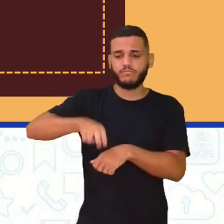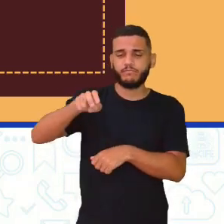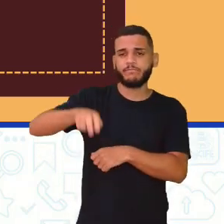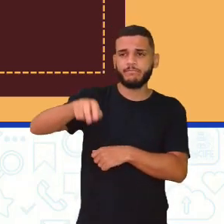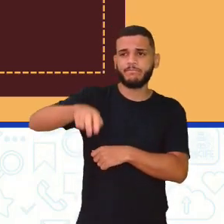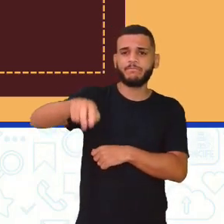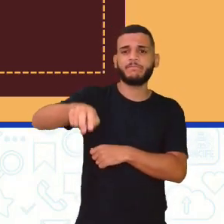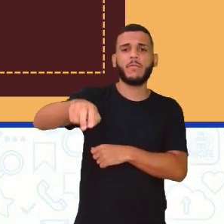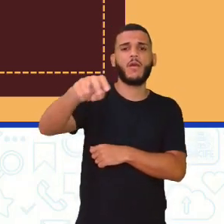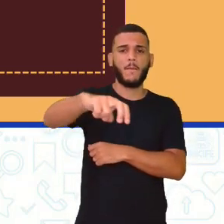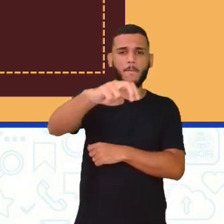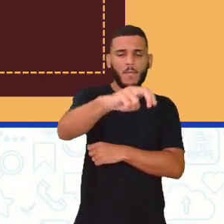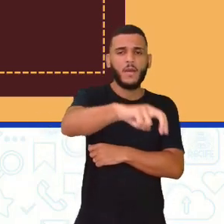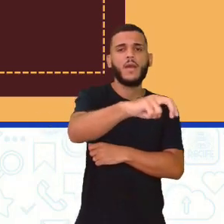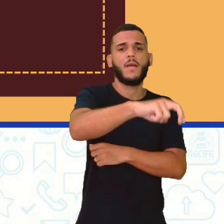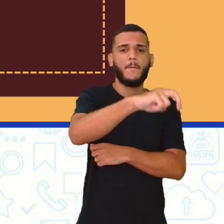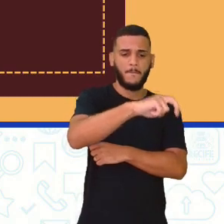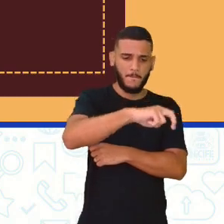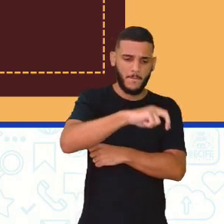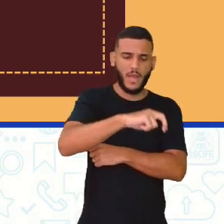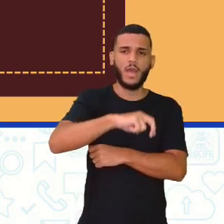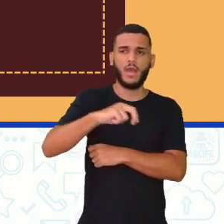somando aí esses pontos.